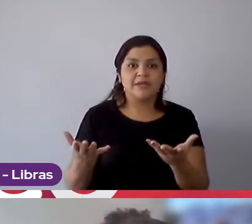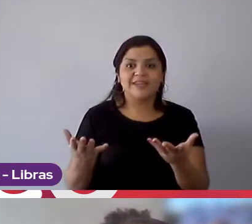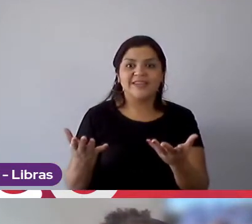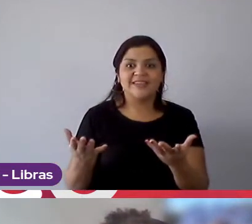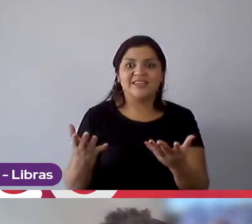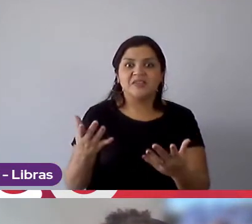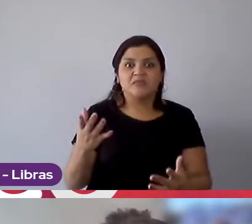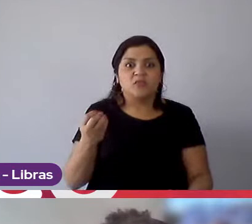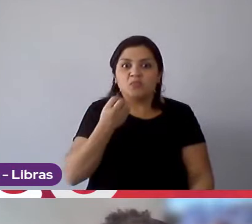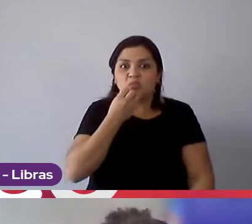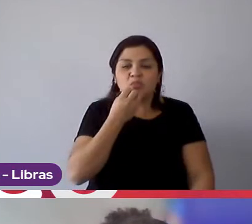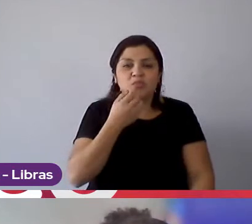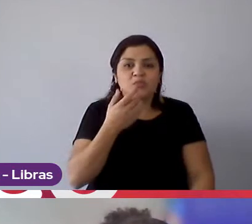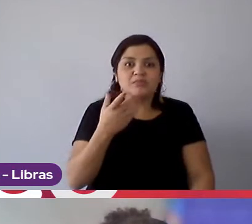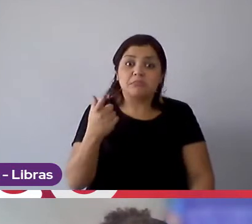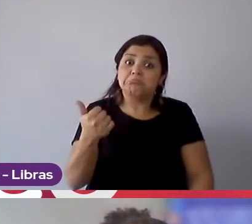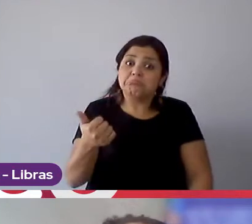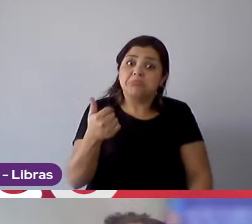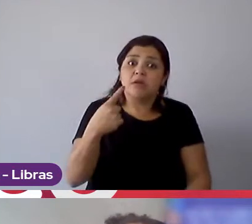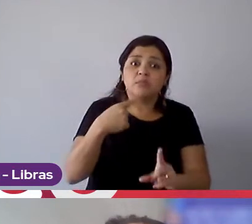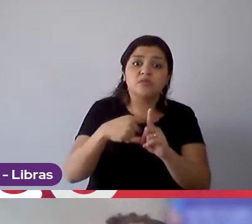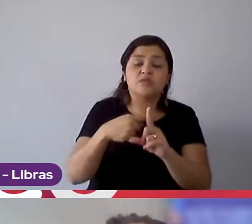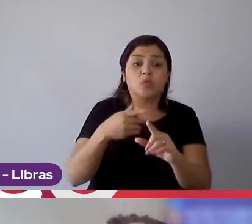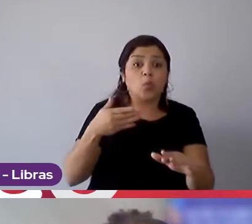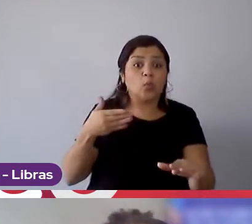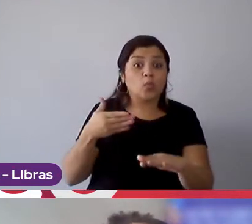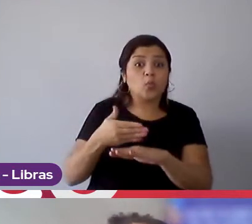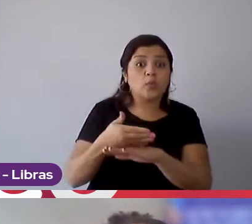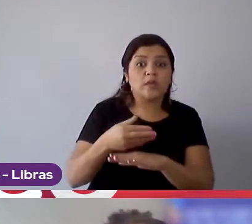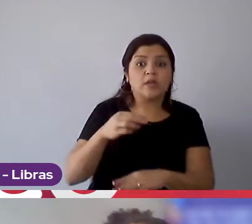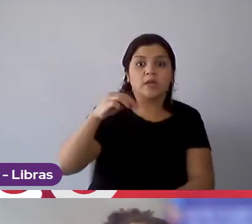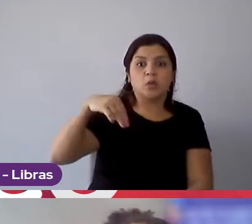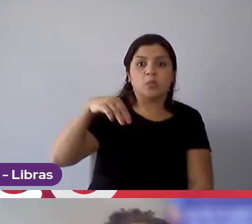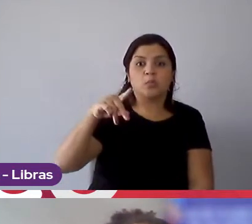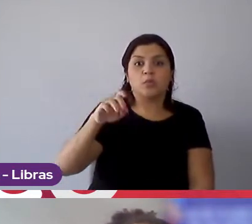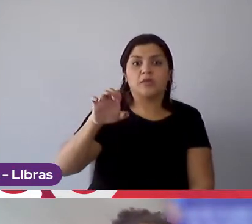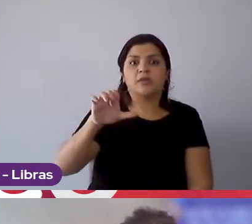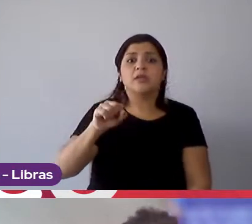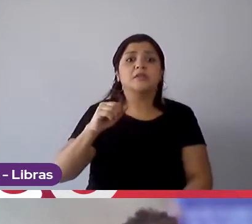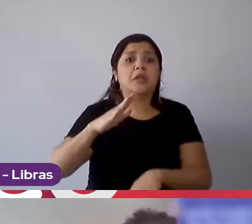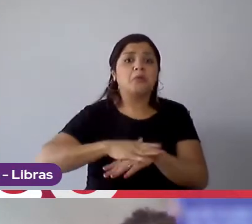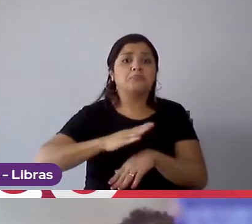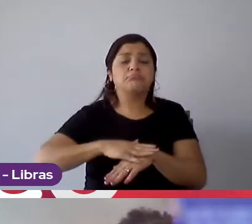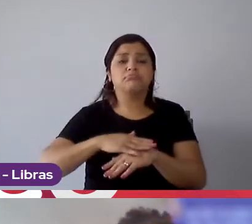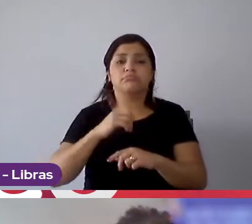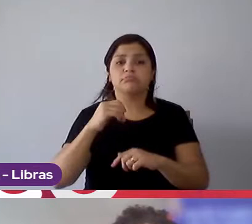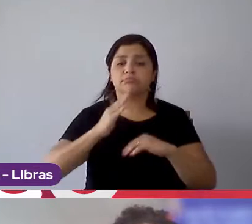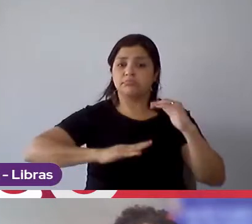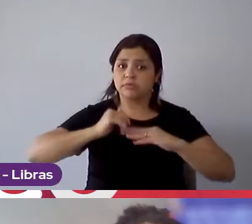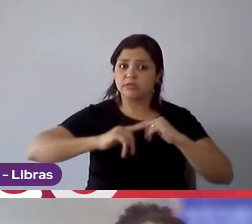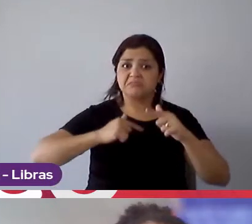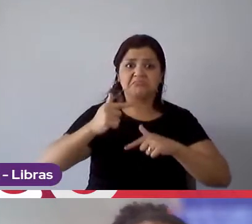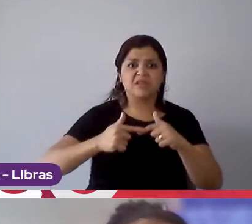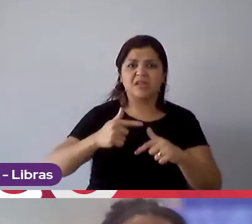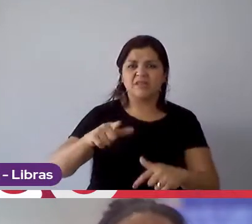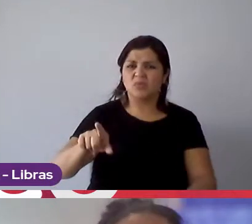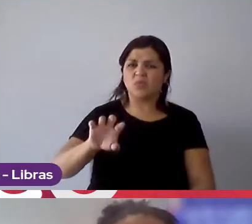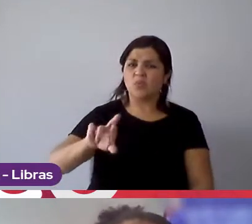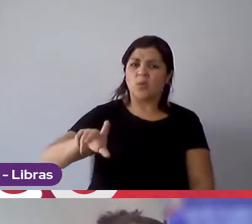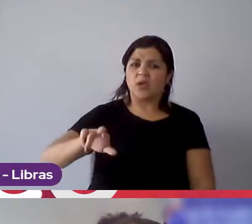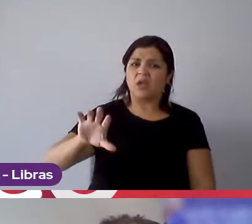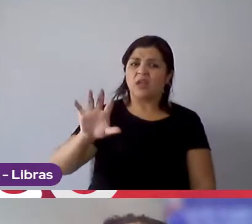foi uma coisa positiva, porque quando eu cheguei na Mondelez, quando eu comecei a ter minhas atividades, eu entendi que não, não é assim,